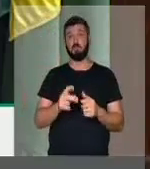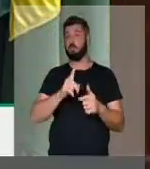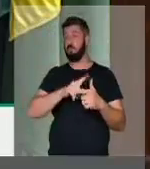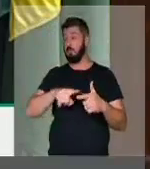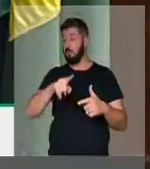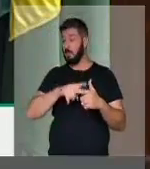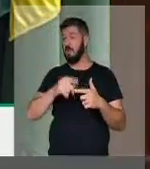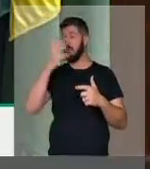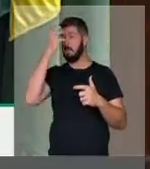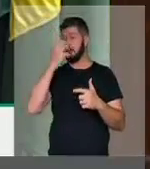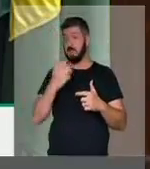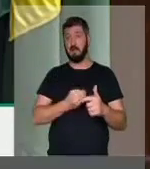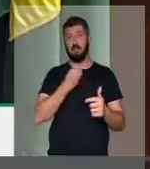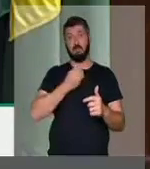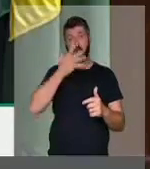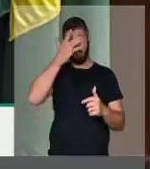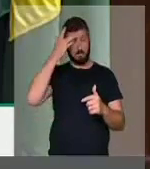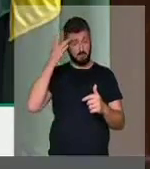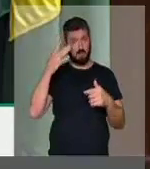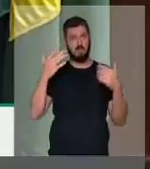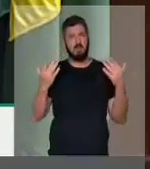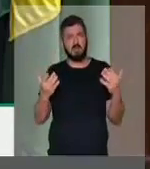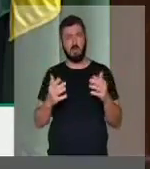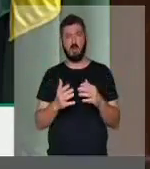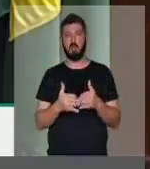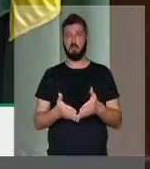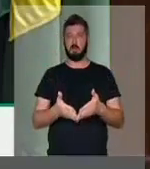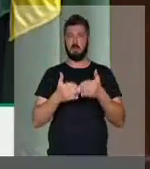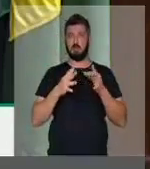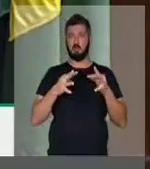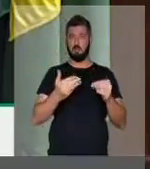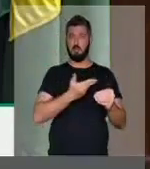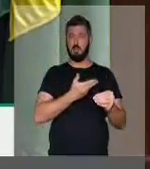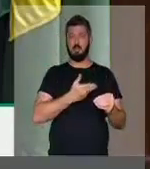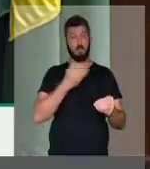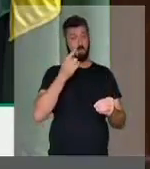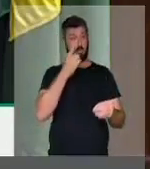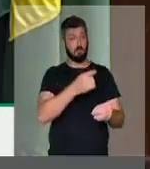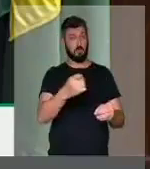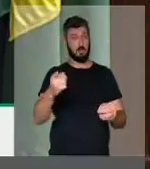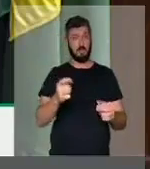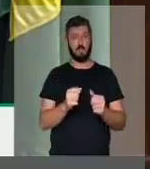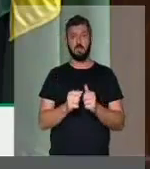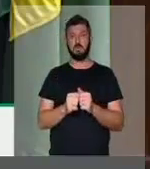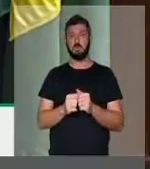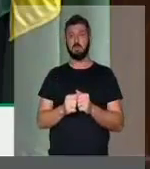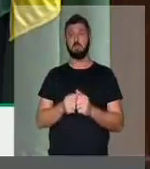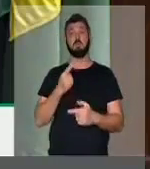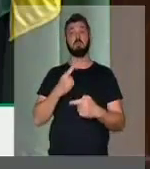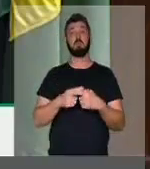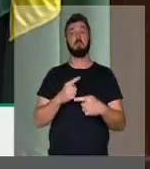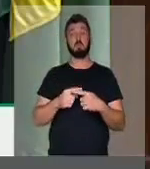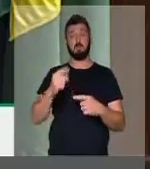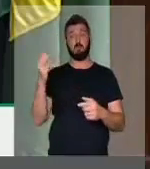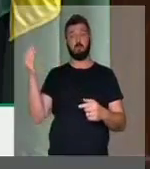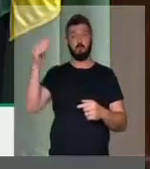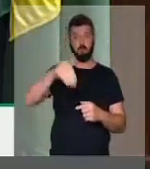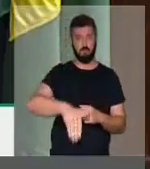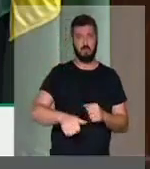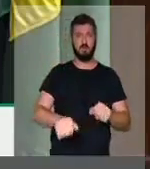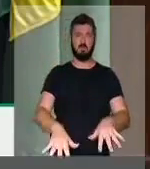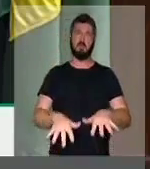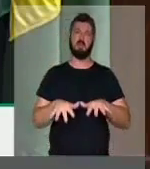um caos na vida dessas pessoas. Então, eu quero pedir a todos os colegas, deputados e deputadas, para que eles venham ao